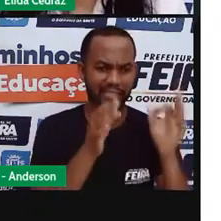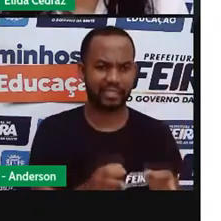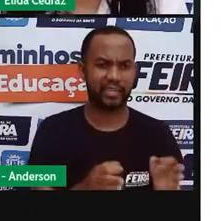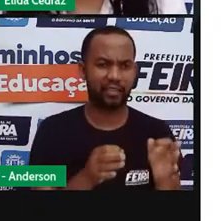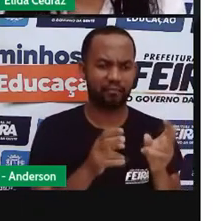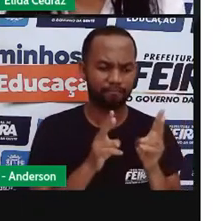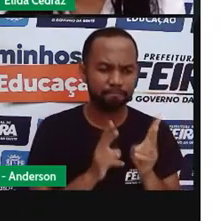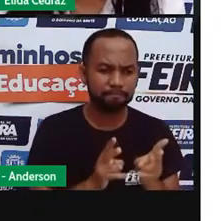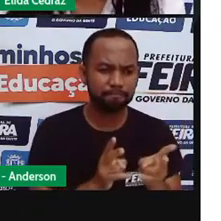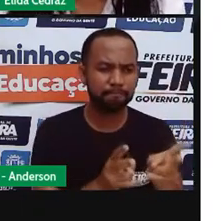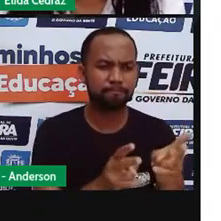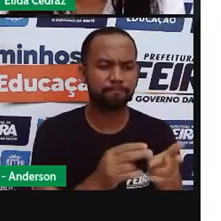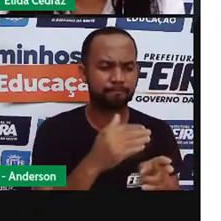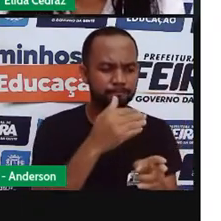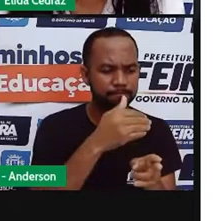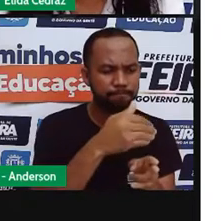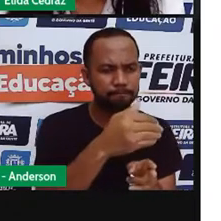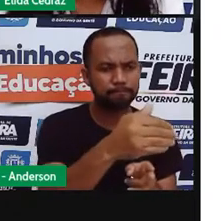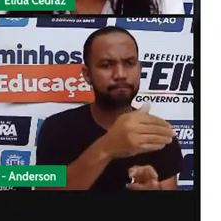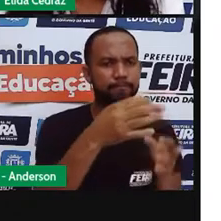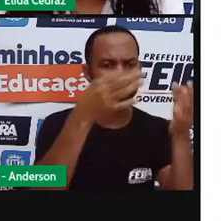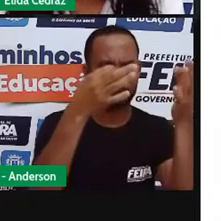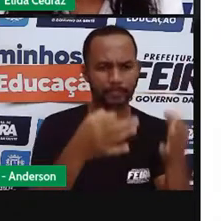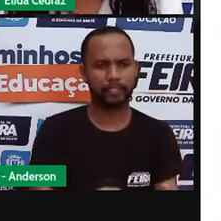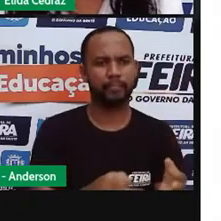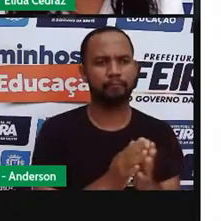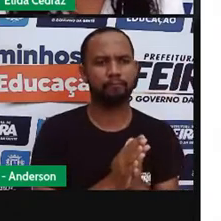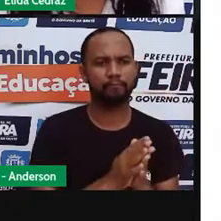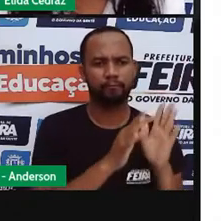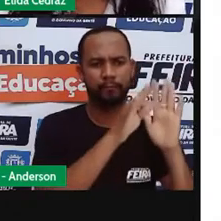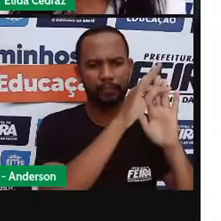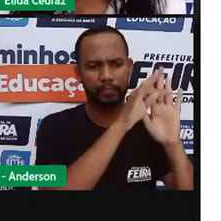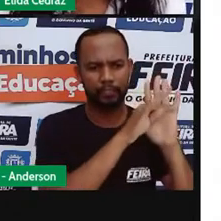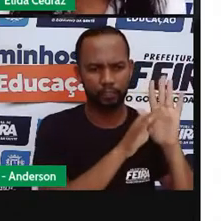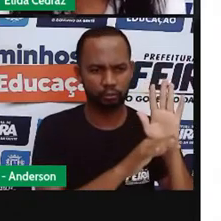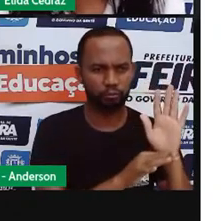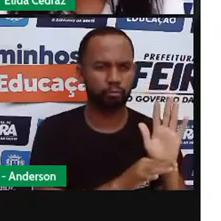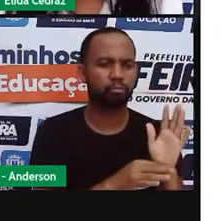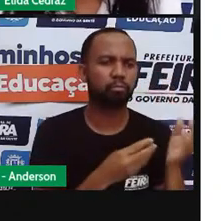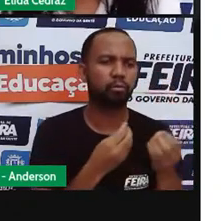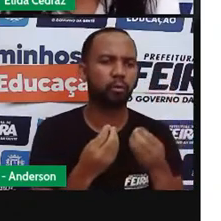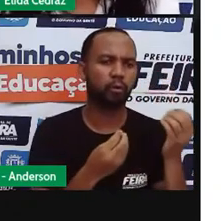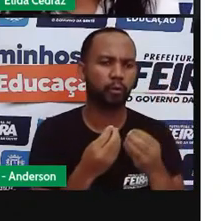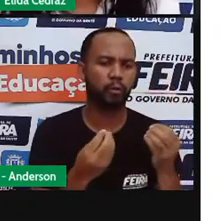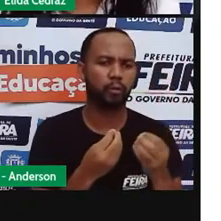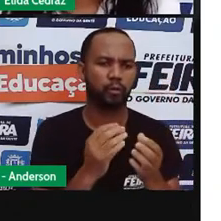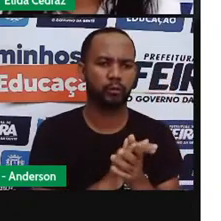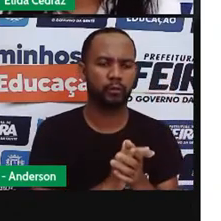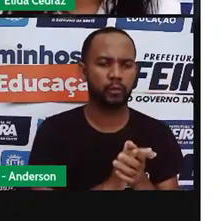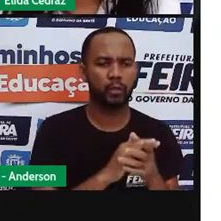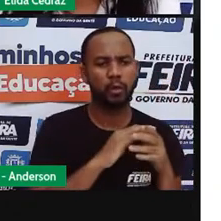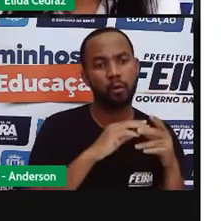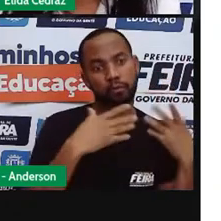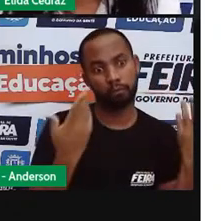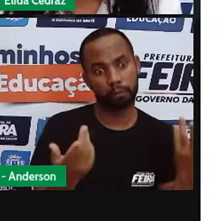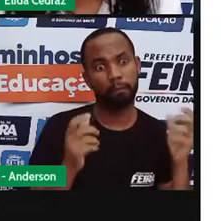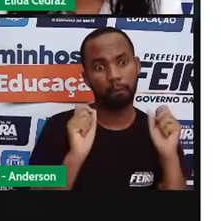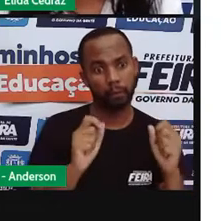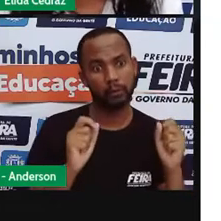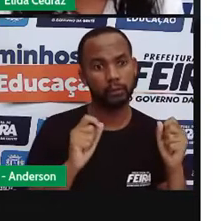aquele objetivo que está no texto. Seja a montagem de um móvel, um conserto de um